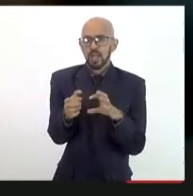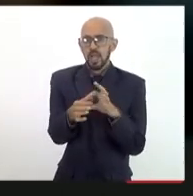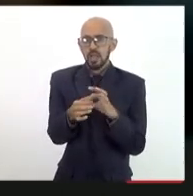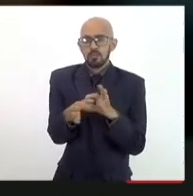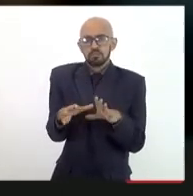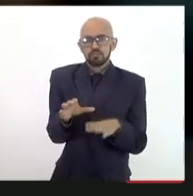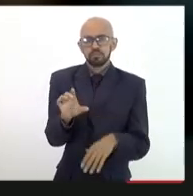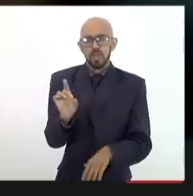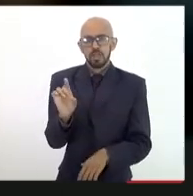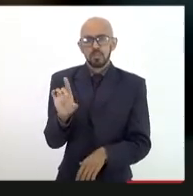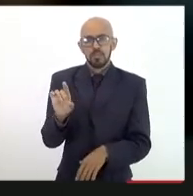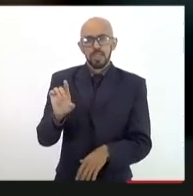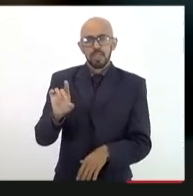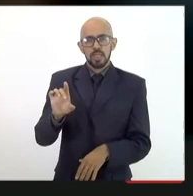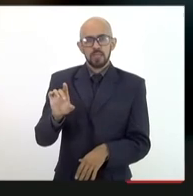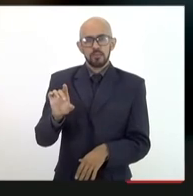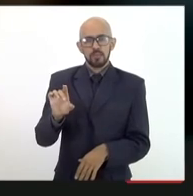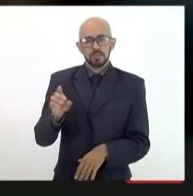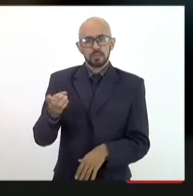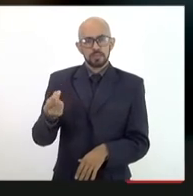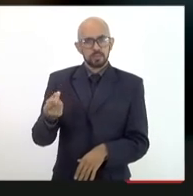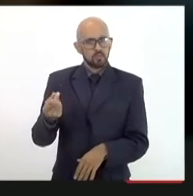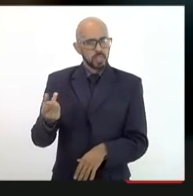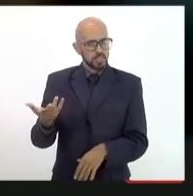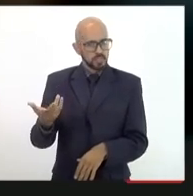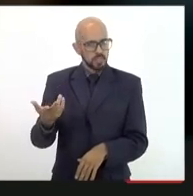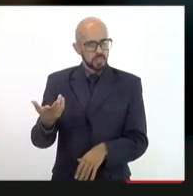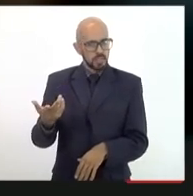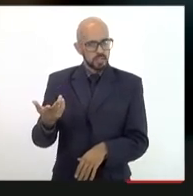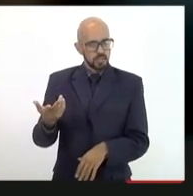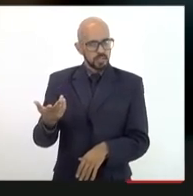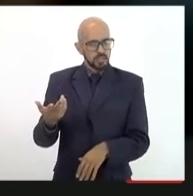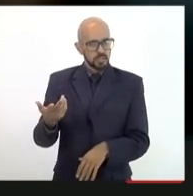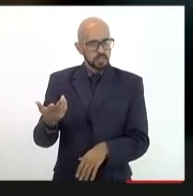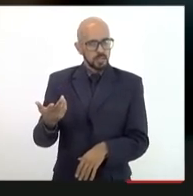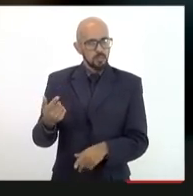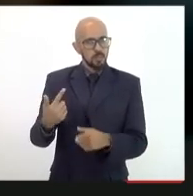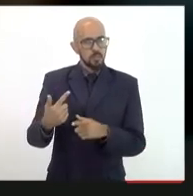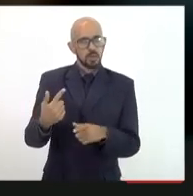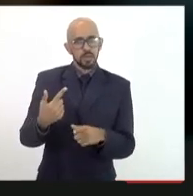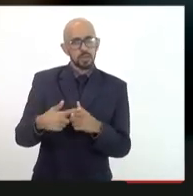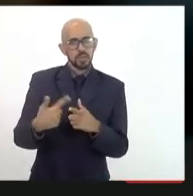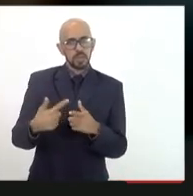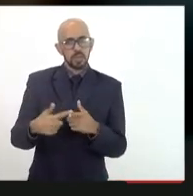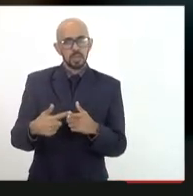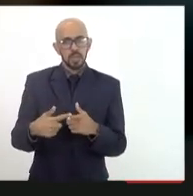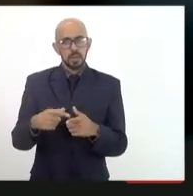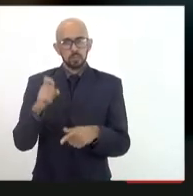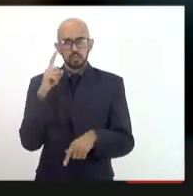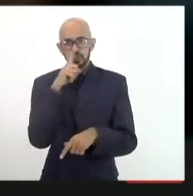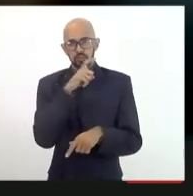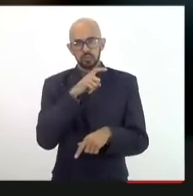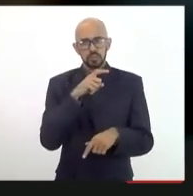financeira definida e regulamentada é muito difícil que ela seja uma instituição verdadeiramente autônoma